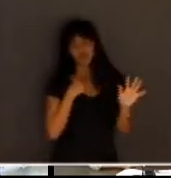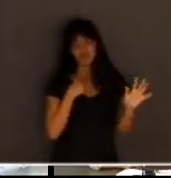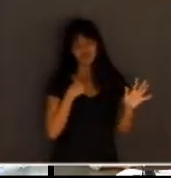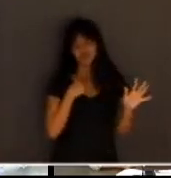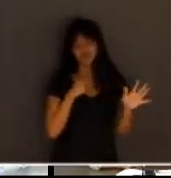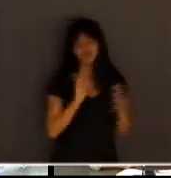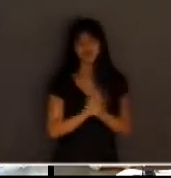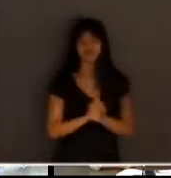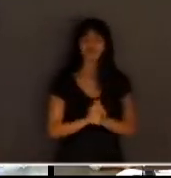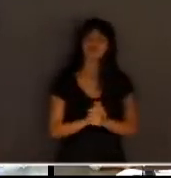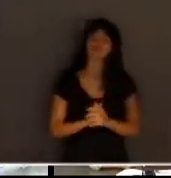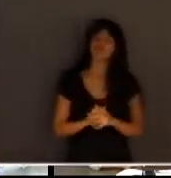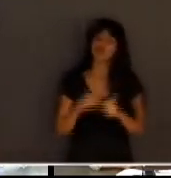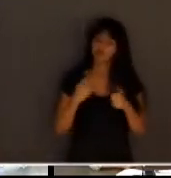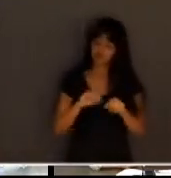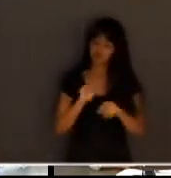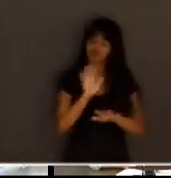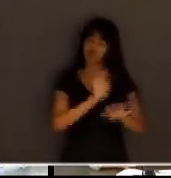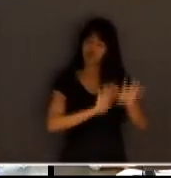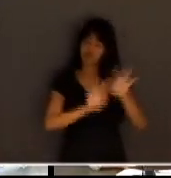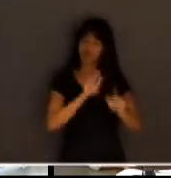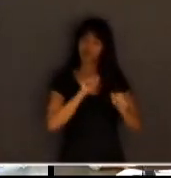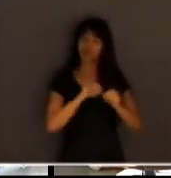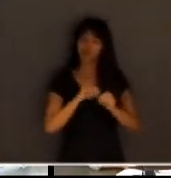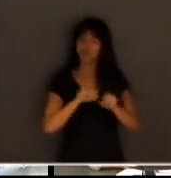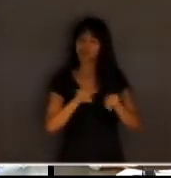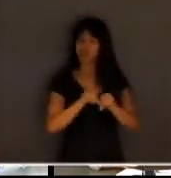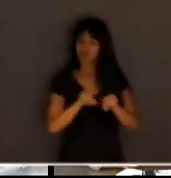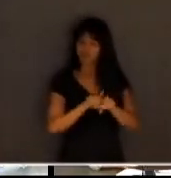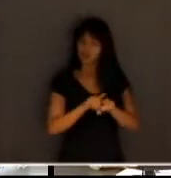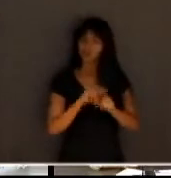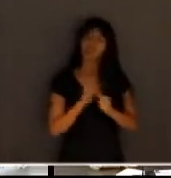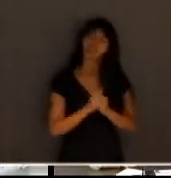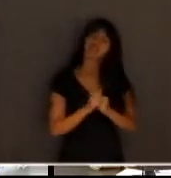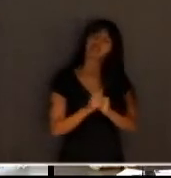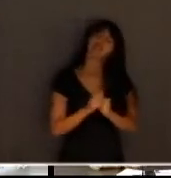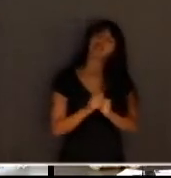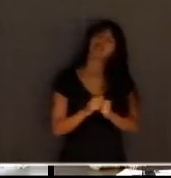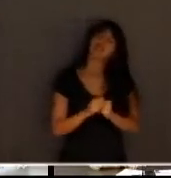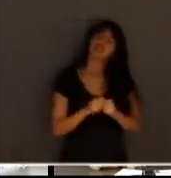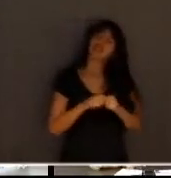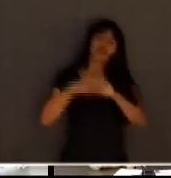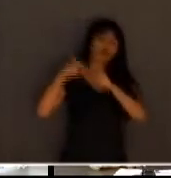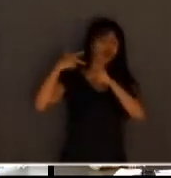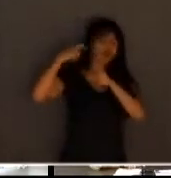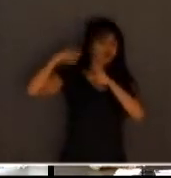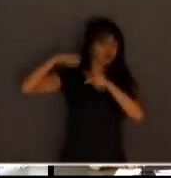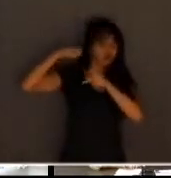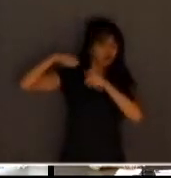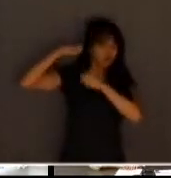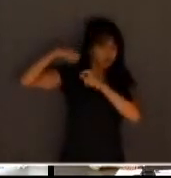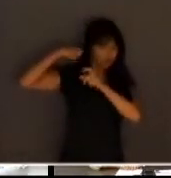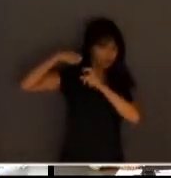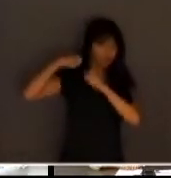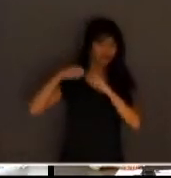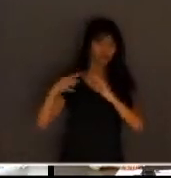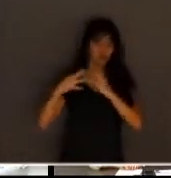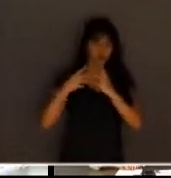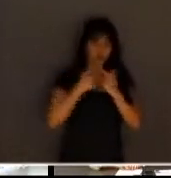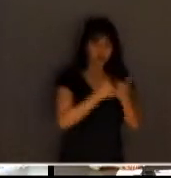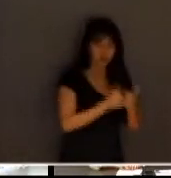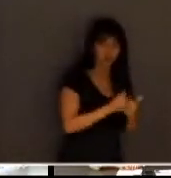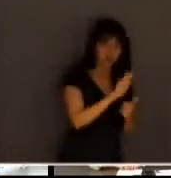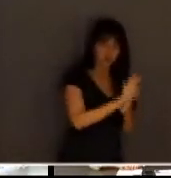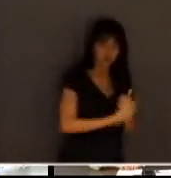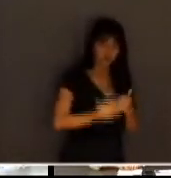está tendo aqui também esse cuidado de fazer a filmagem de todo o procedimento para que as